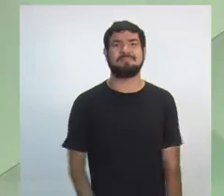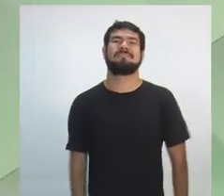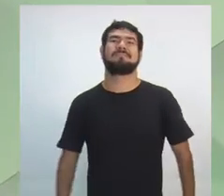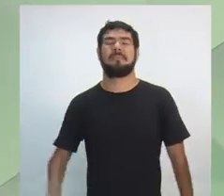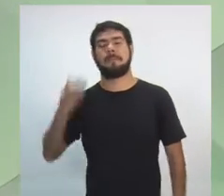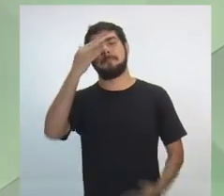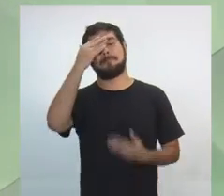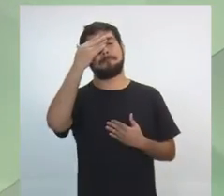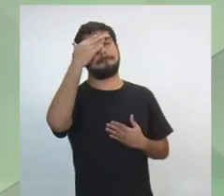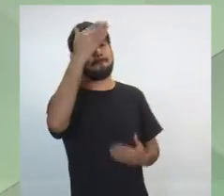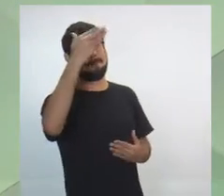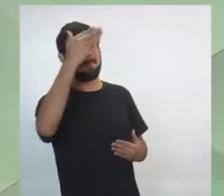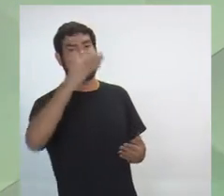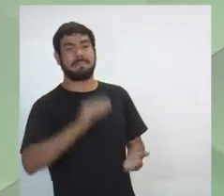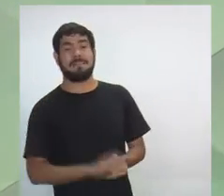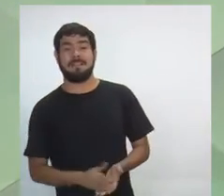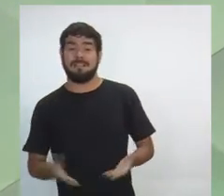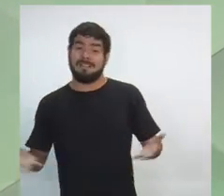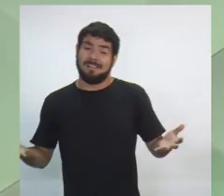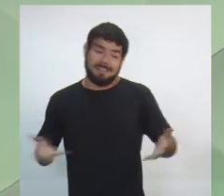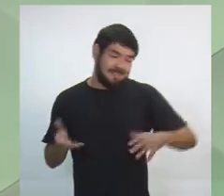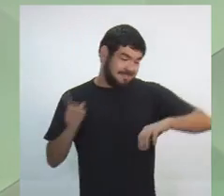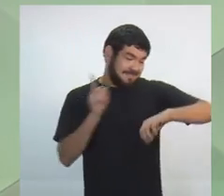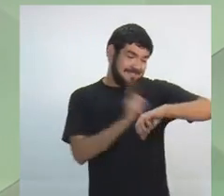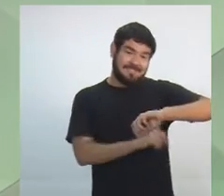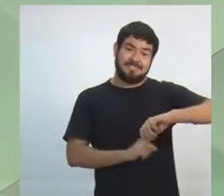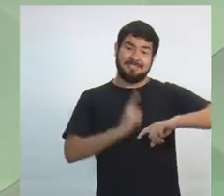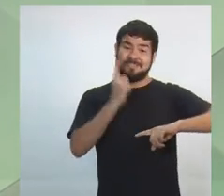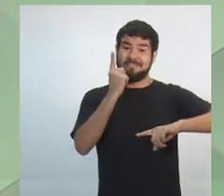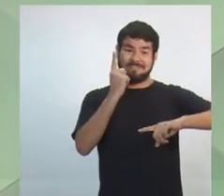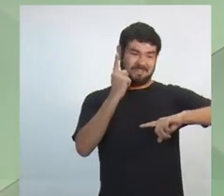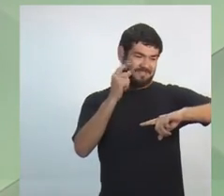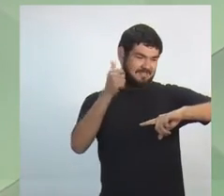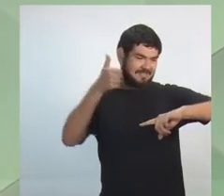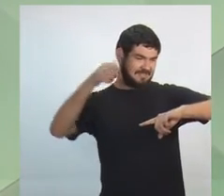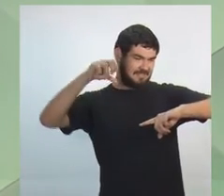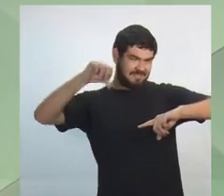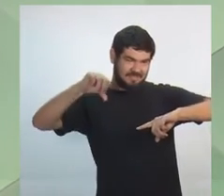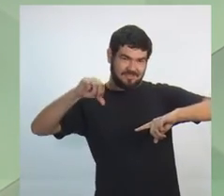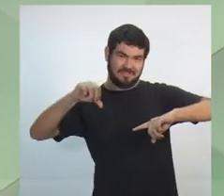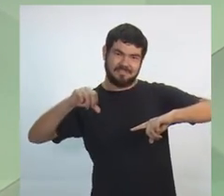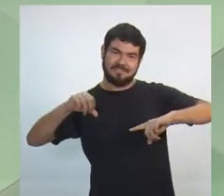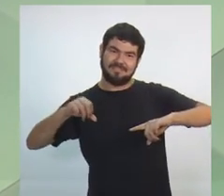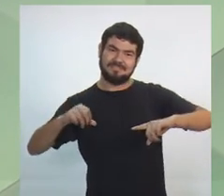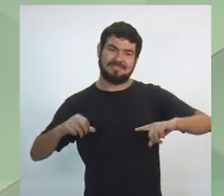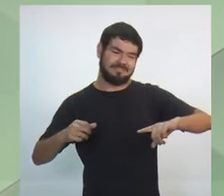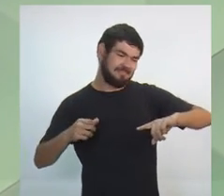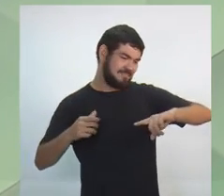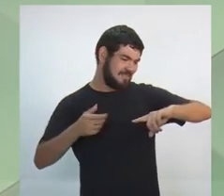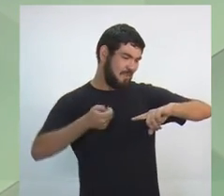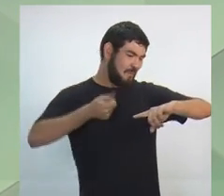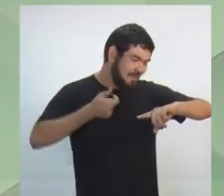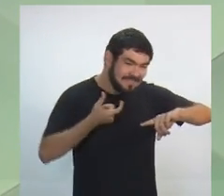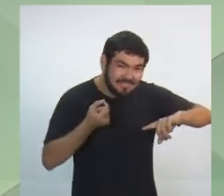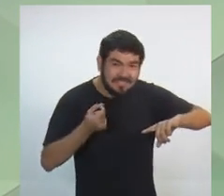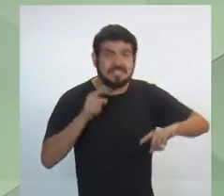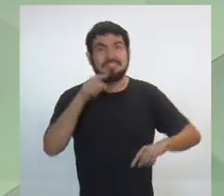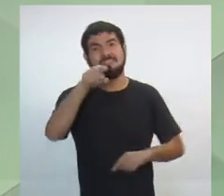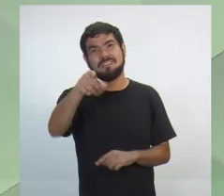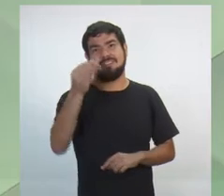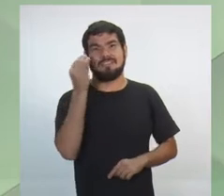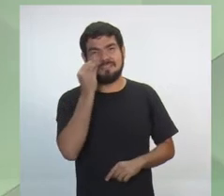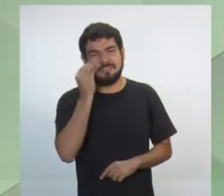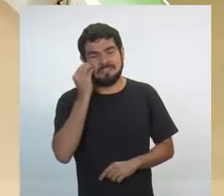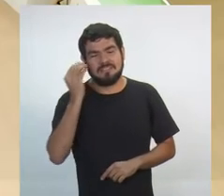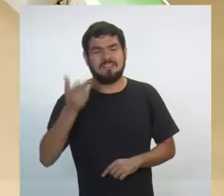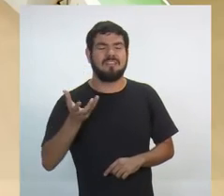obrigada, candidato. Nesse momento são 1 hora e 19 minutos. 20 vai virar o relógio daqui a pouco. Você que está aí do outro lado acompanhando a